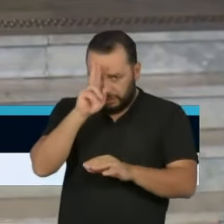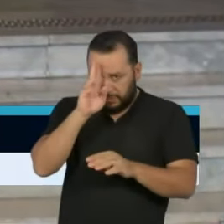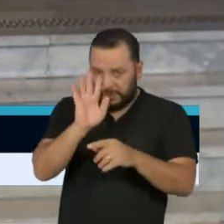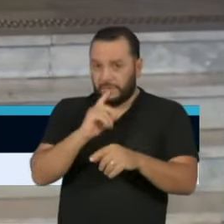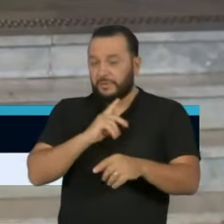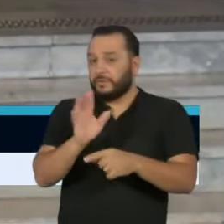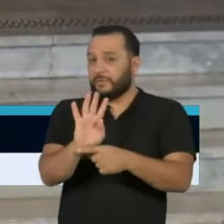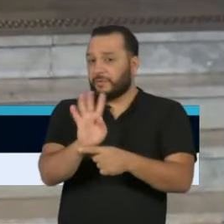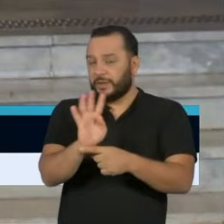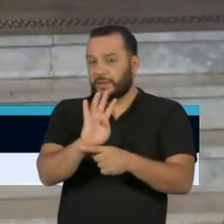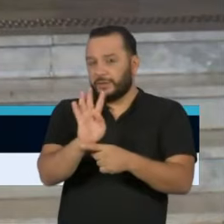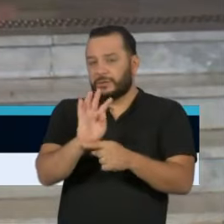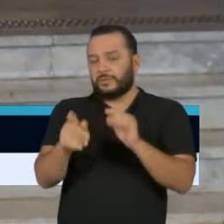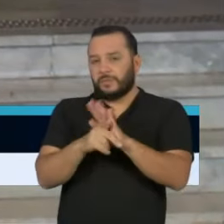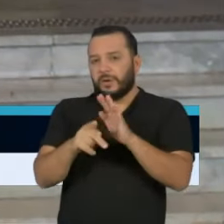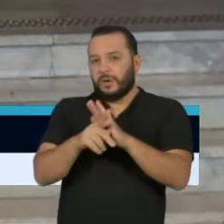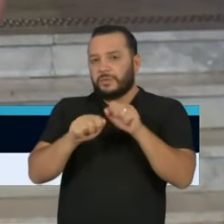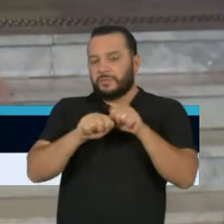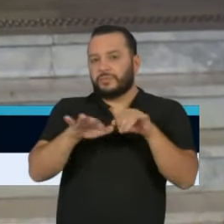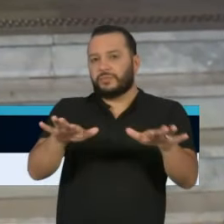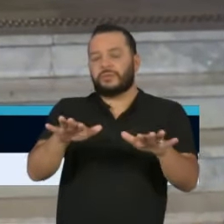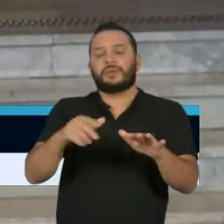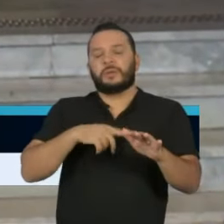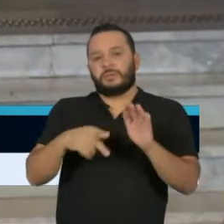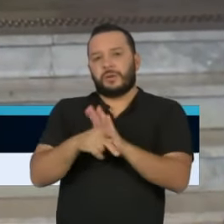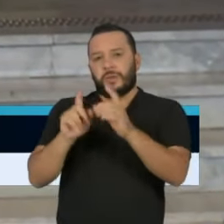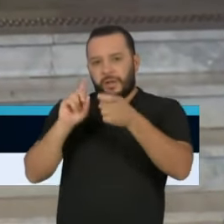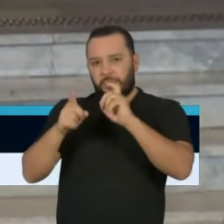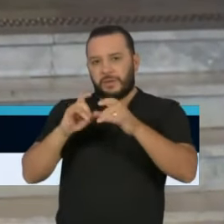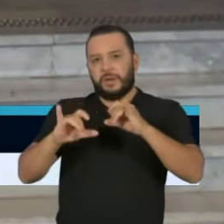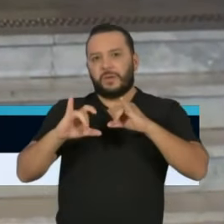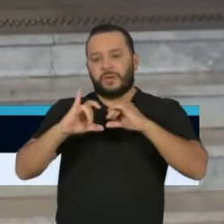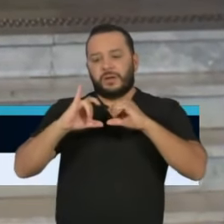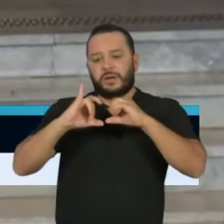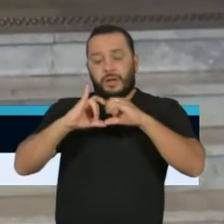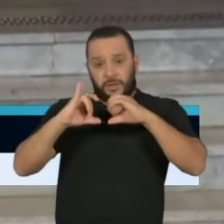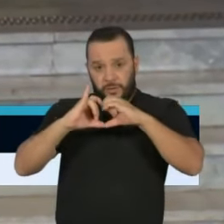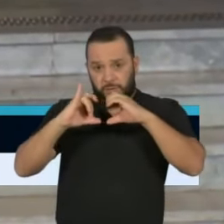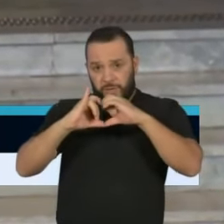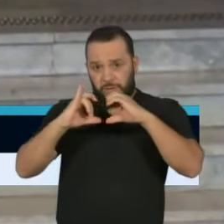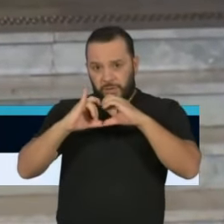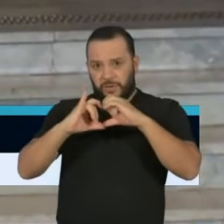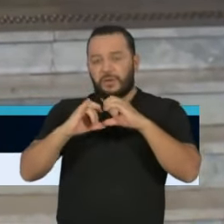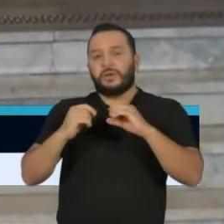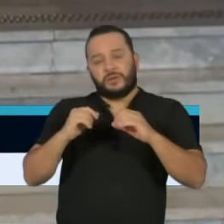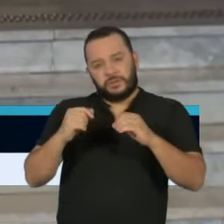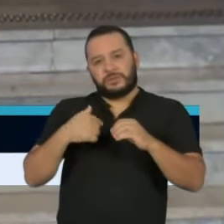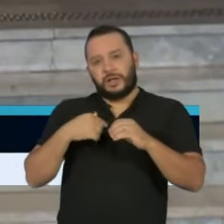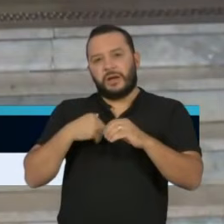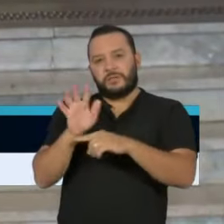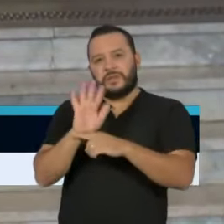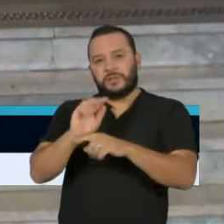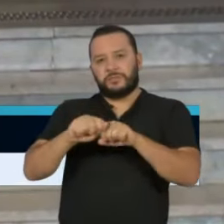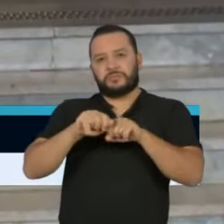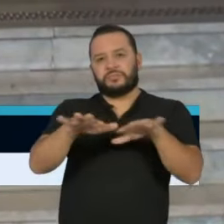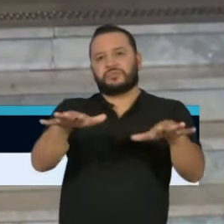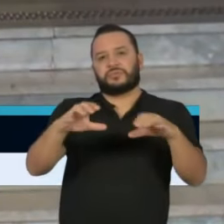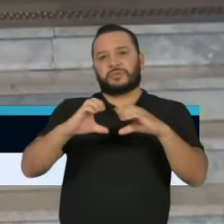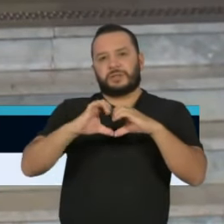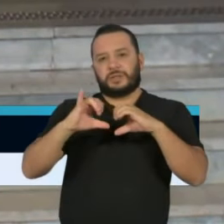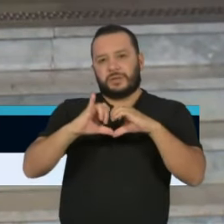reunião científica do Incor, onde eu e o professor Esper estávamos presentes. Aquele vídeo vazado de uma forma,